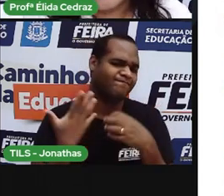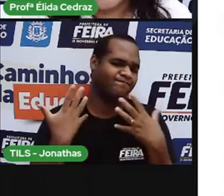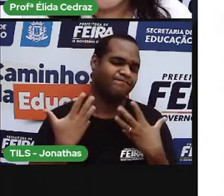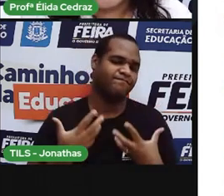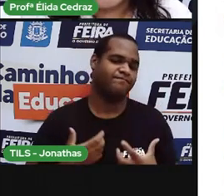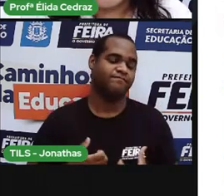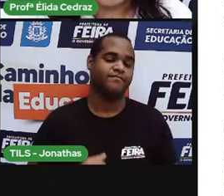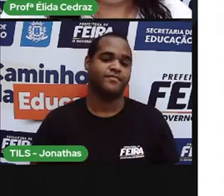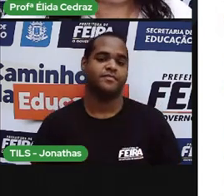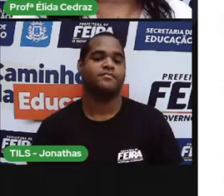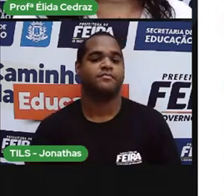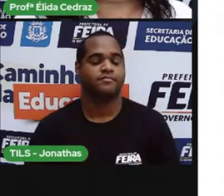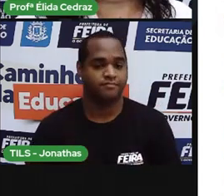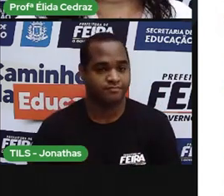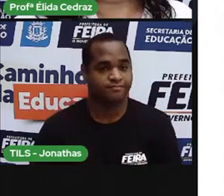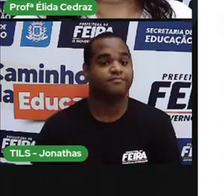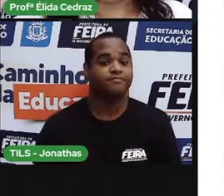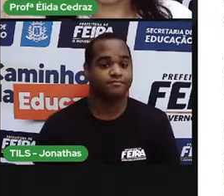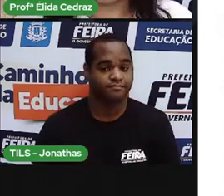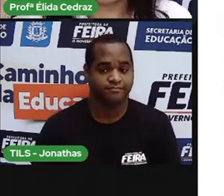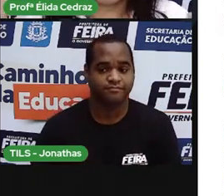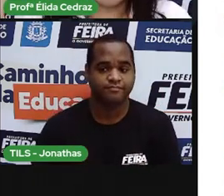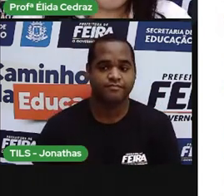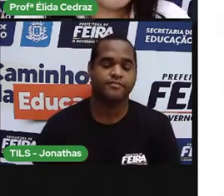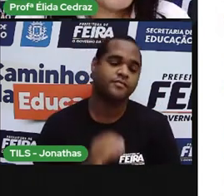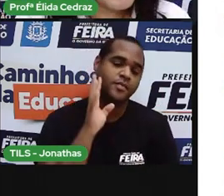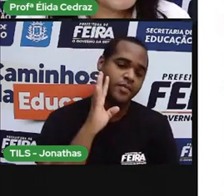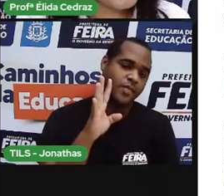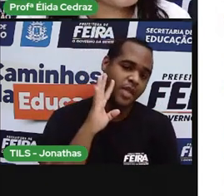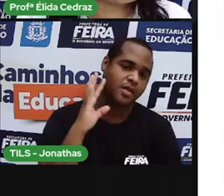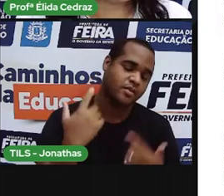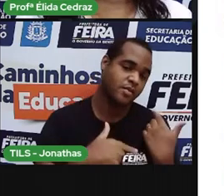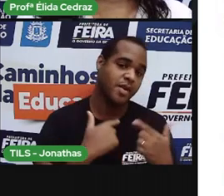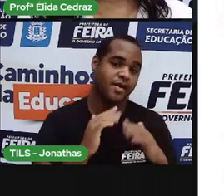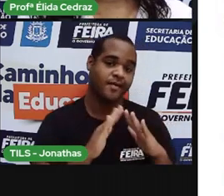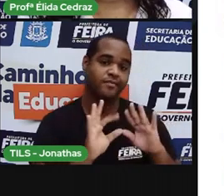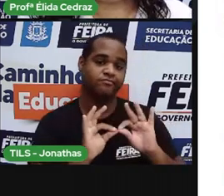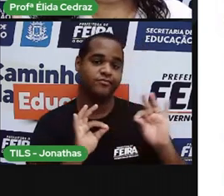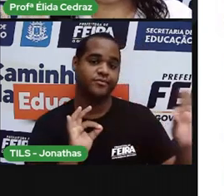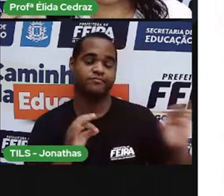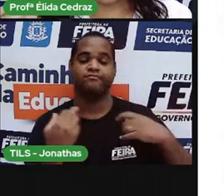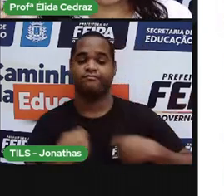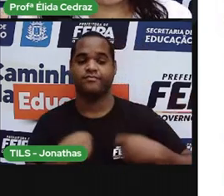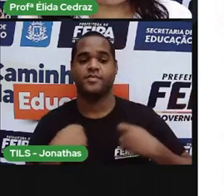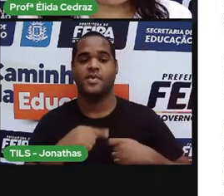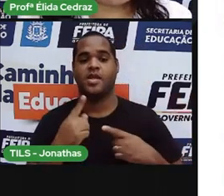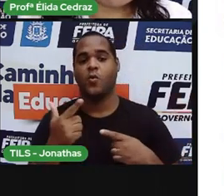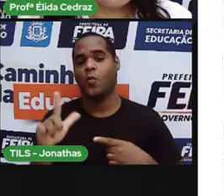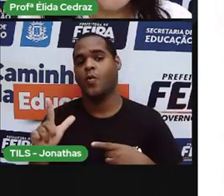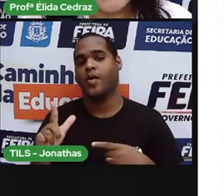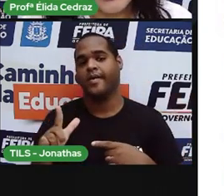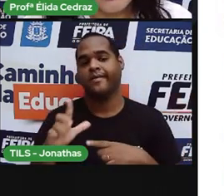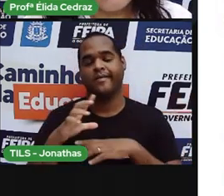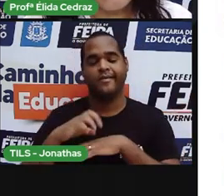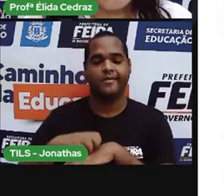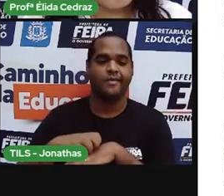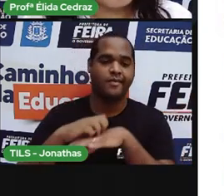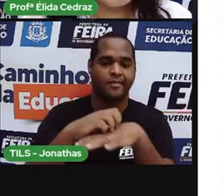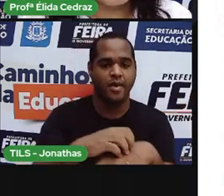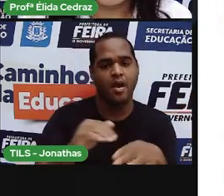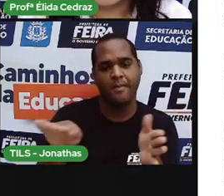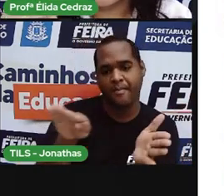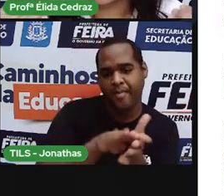linda. Pense aí, trabalhava longe de casa, precisava pegar uma condução